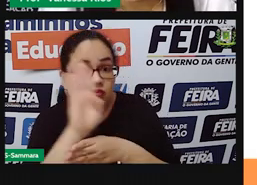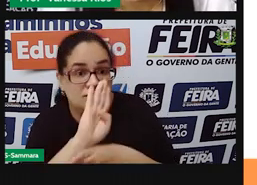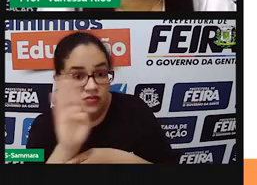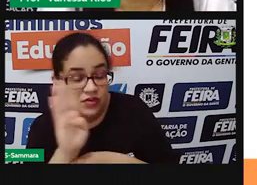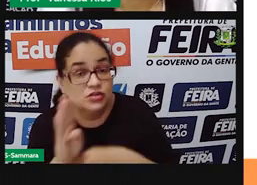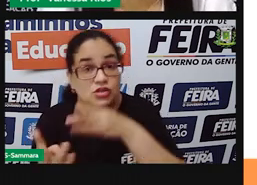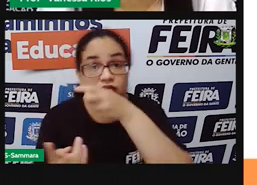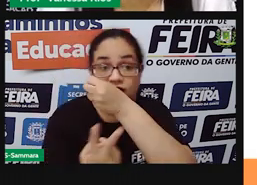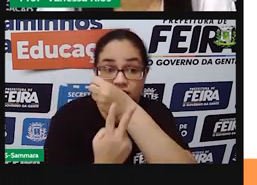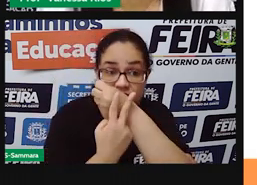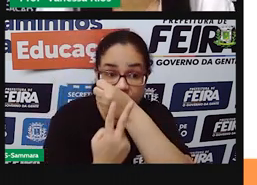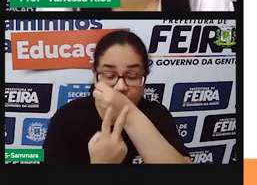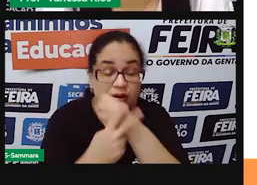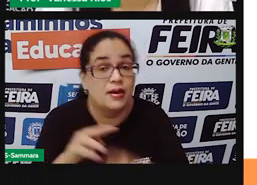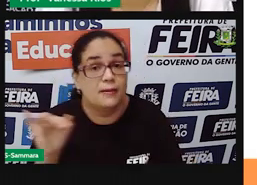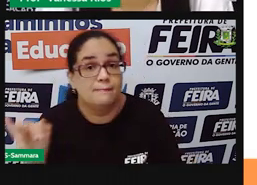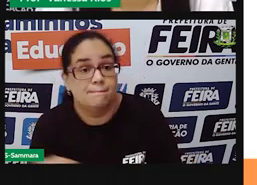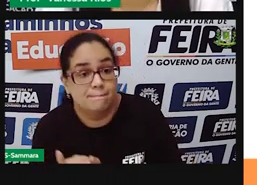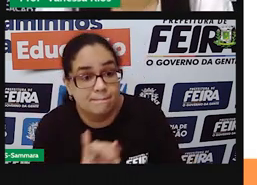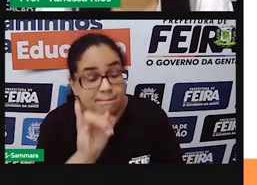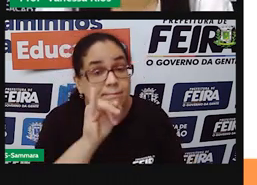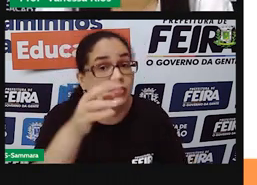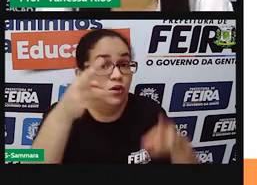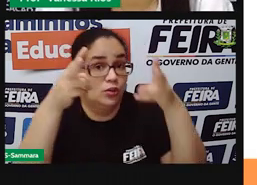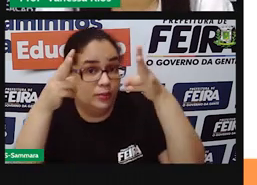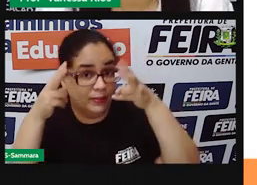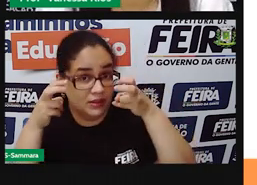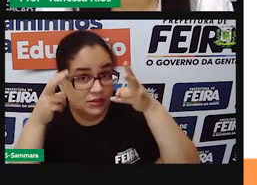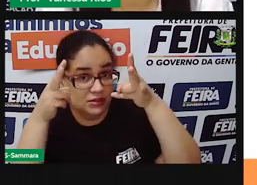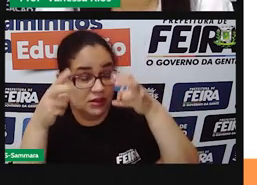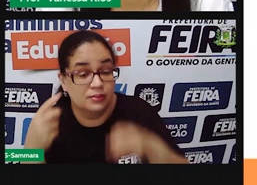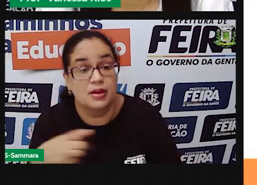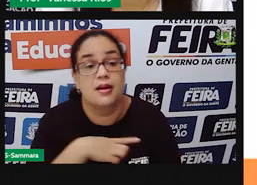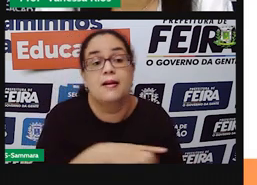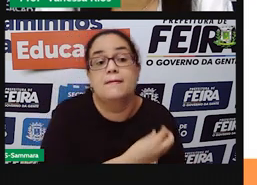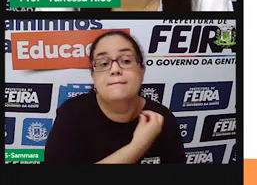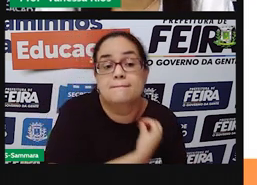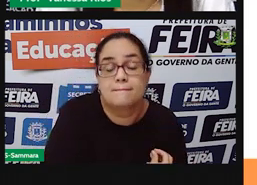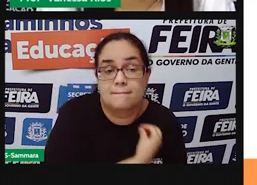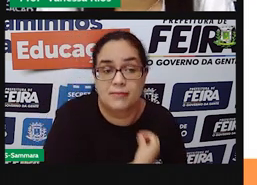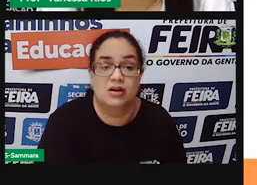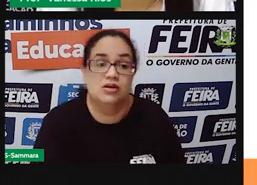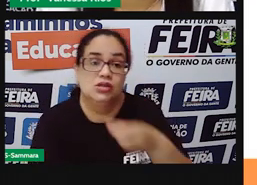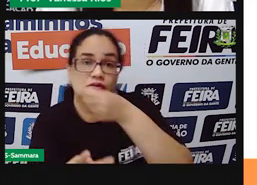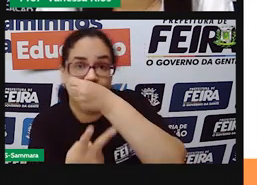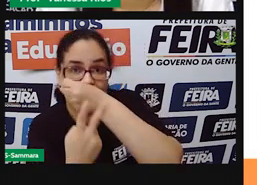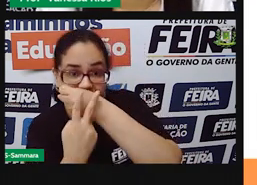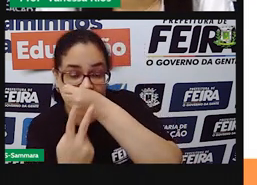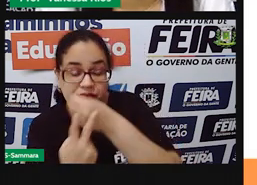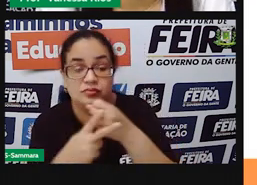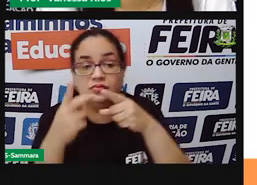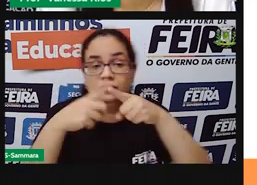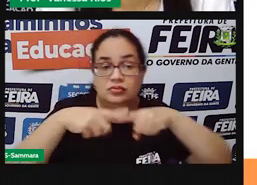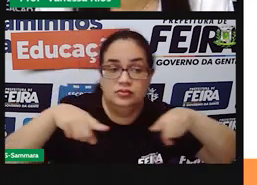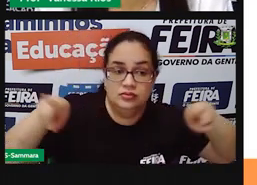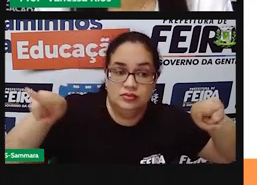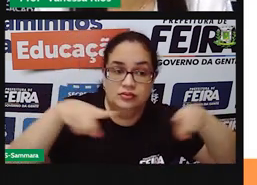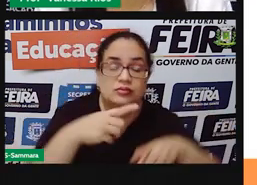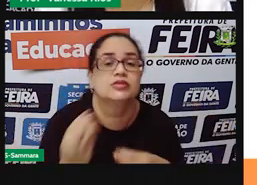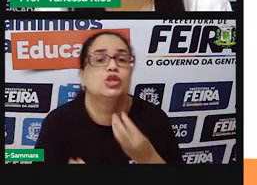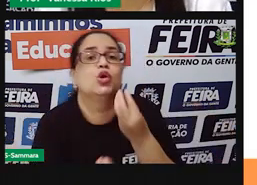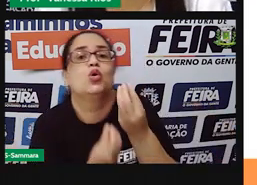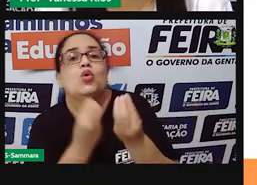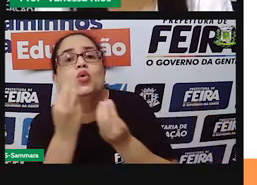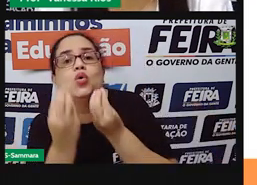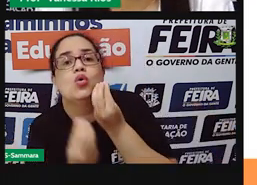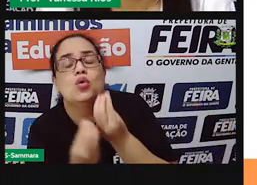verbo, é muito importante a gente observar aí a presença dos verbos nesta canção. Então, como é que a gente